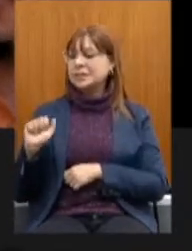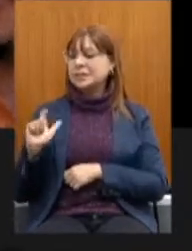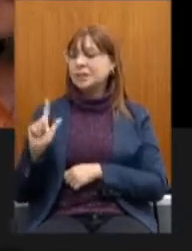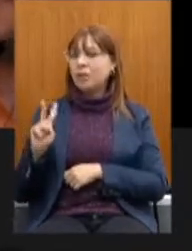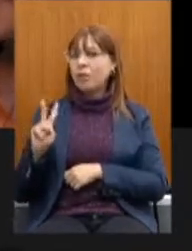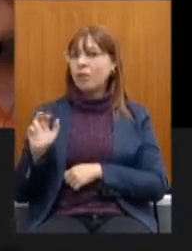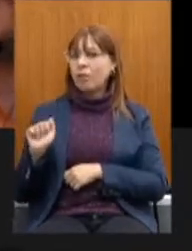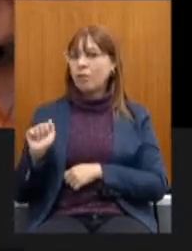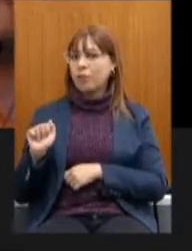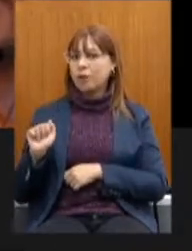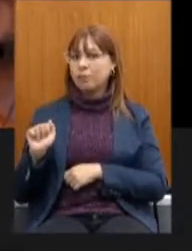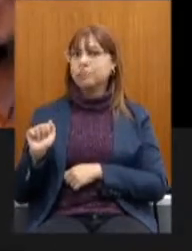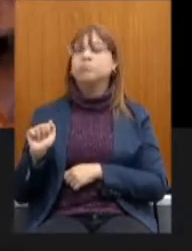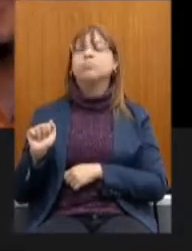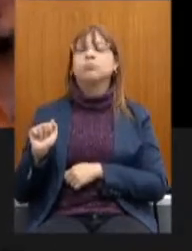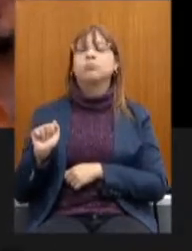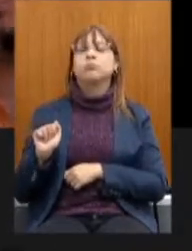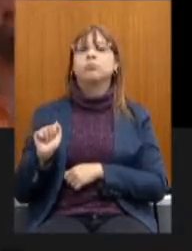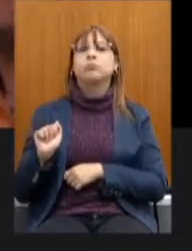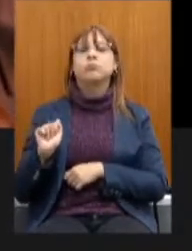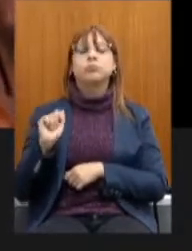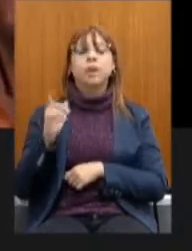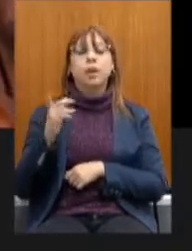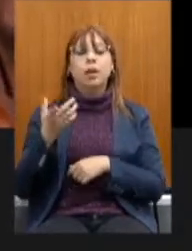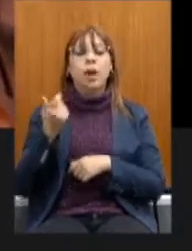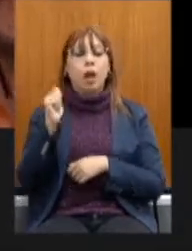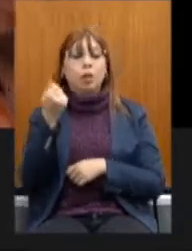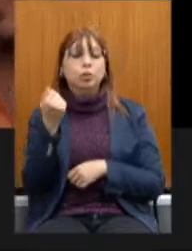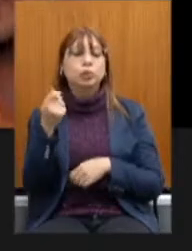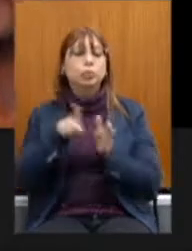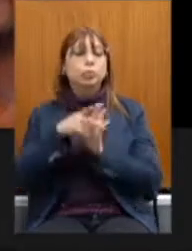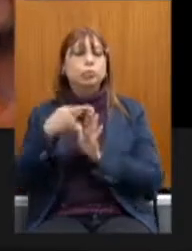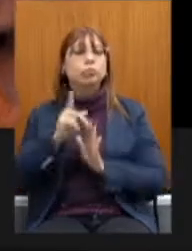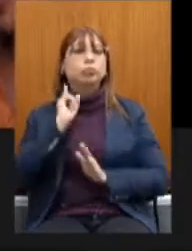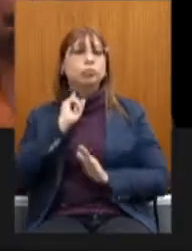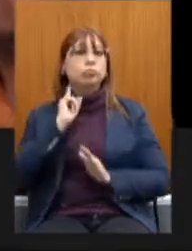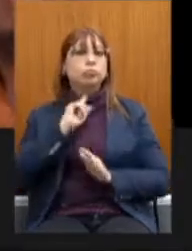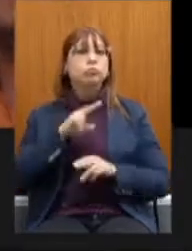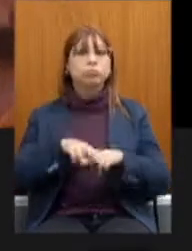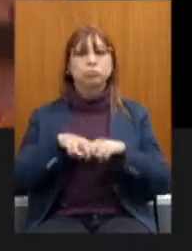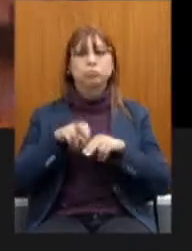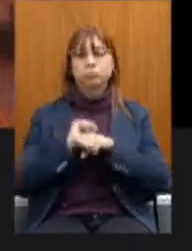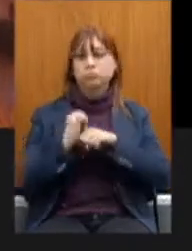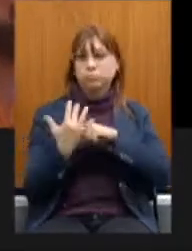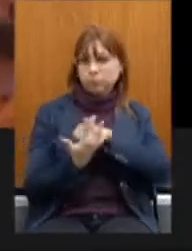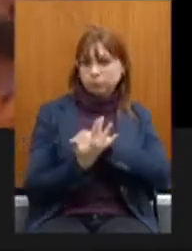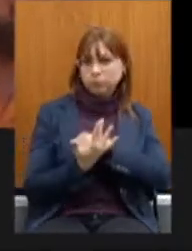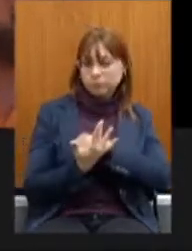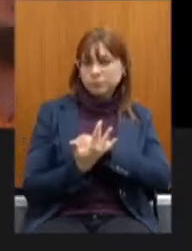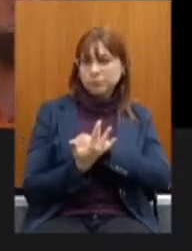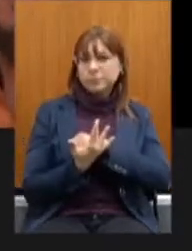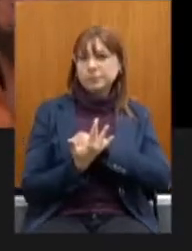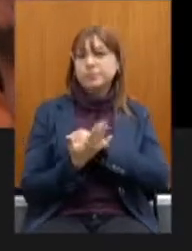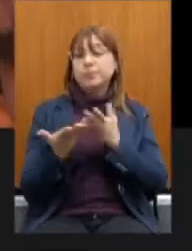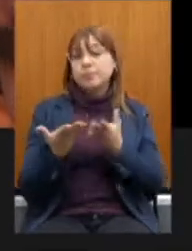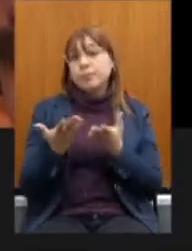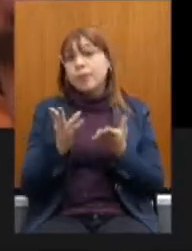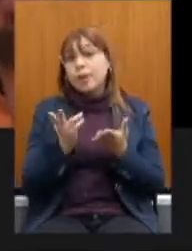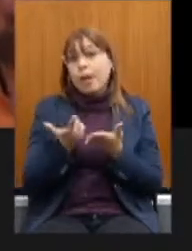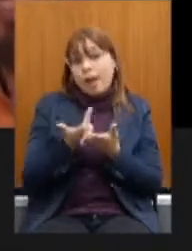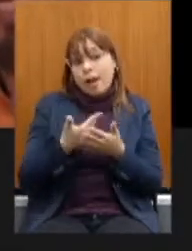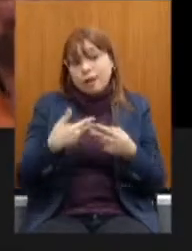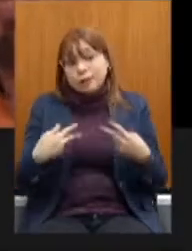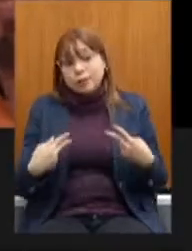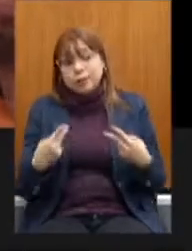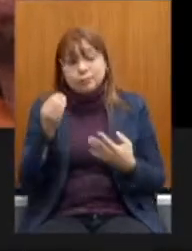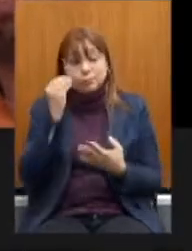colabora com a sociedade de artista mineiro junto à pandemia do Covid-19. Então, a arte está tentando resolver o problema